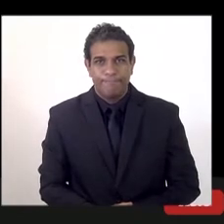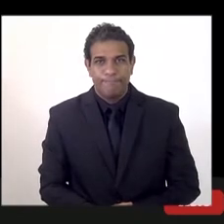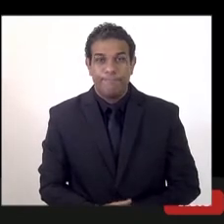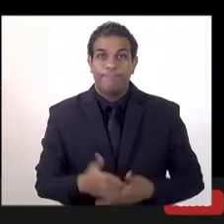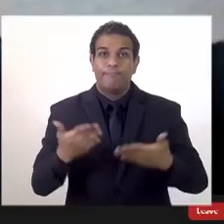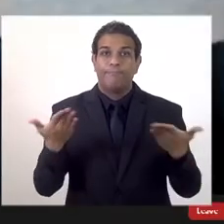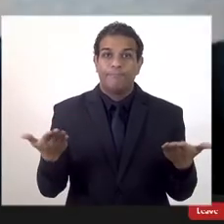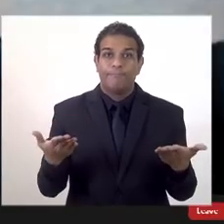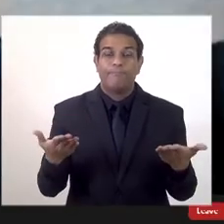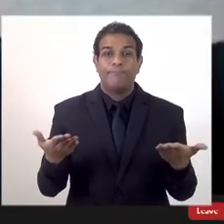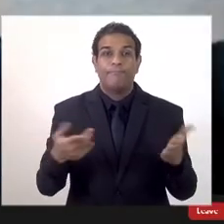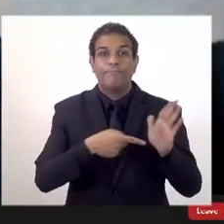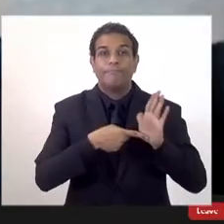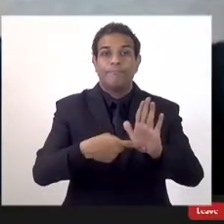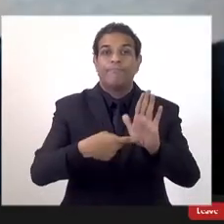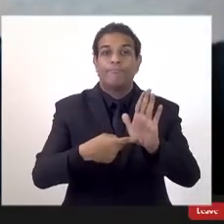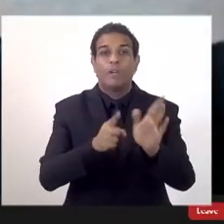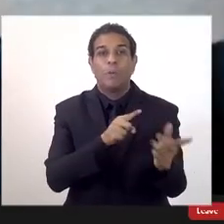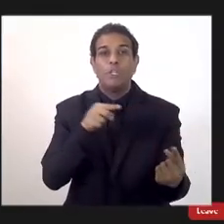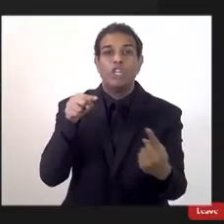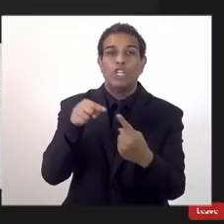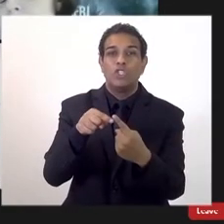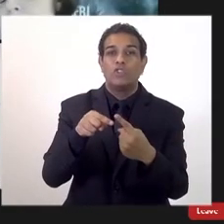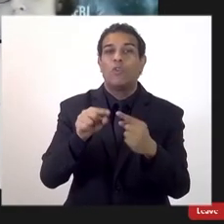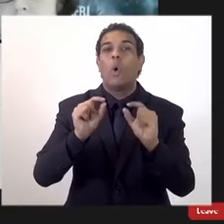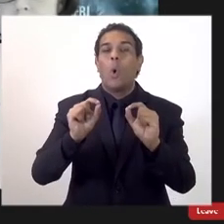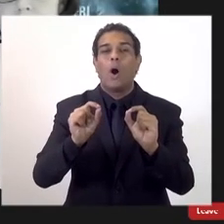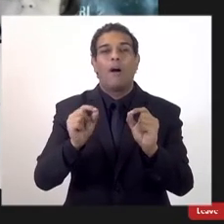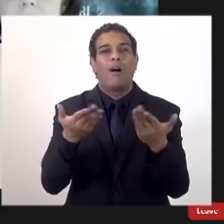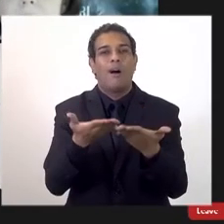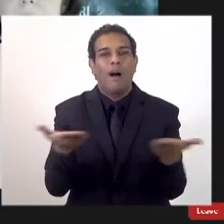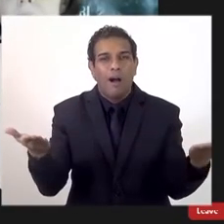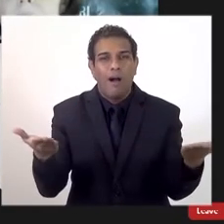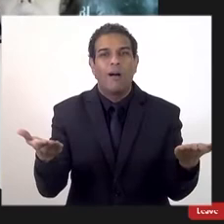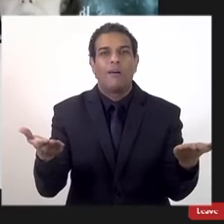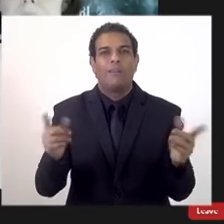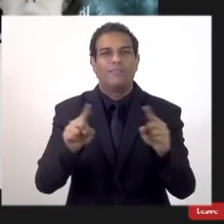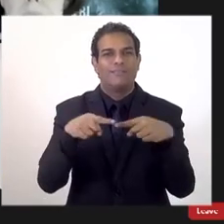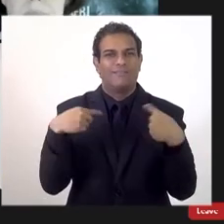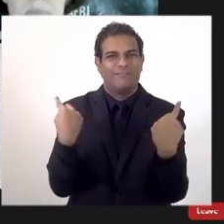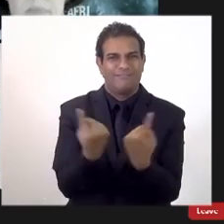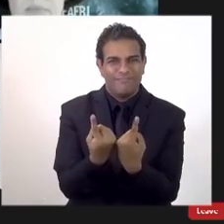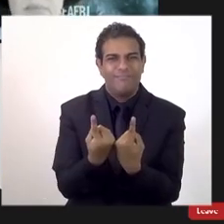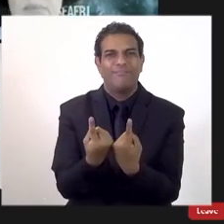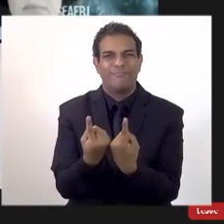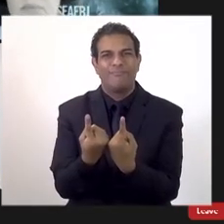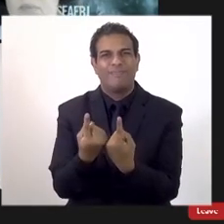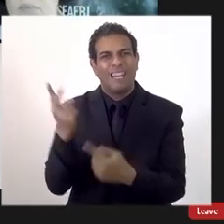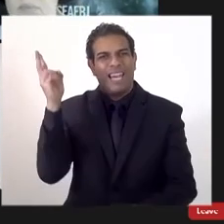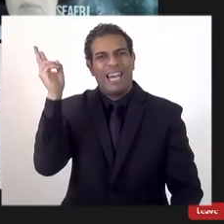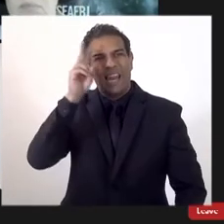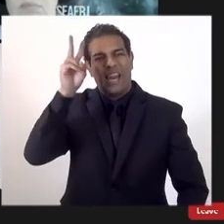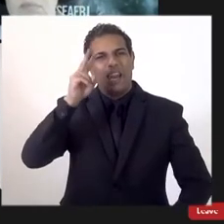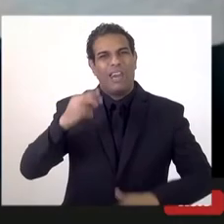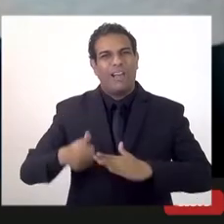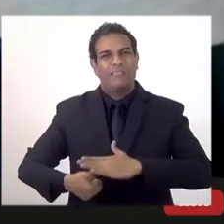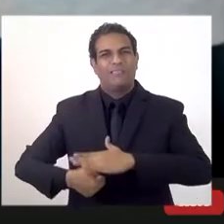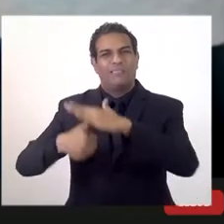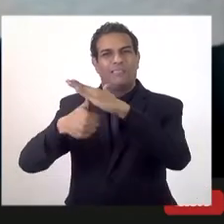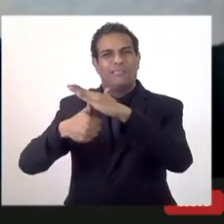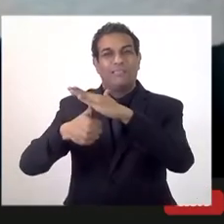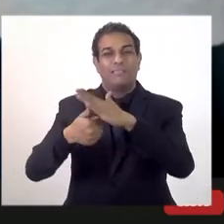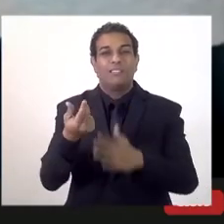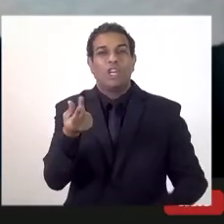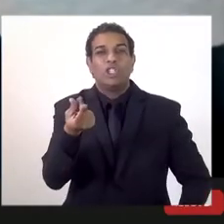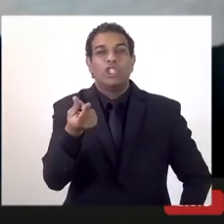E é isso, gente. E a ideia, quer dizer, me permita, presidente André, na reunião que a gente fez com os reitores, foi desse fundo ser um